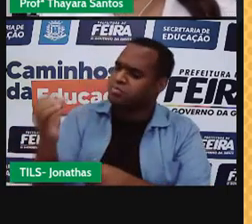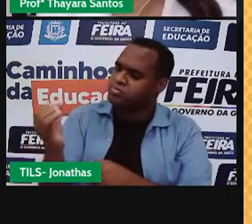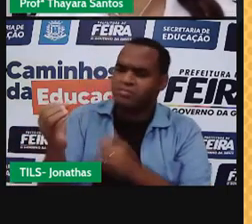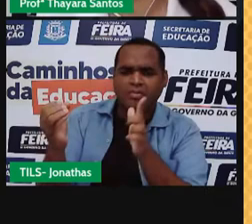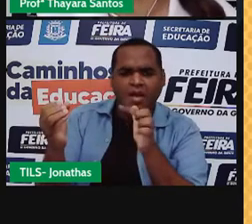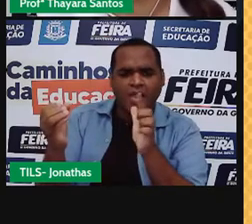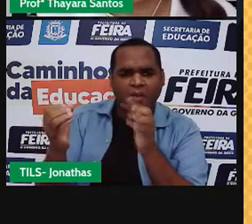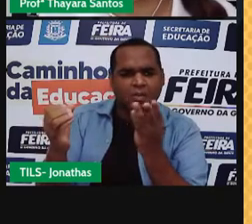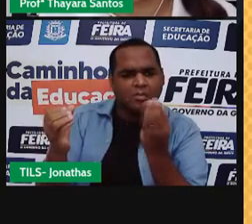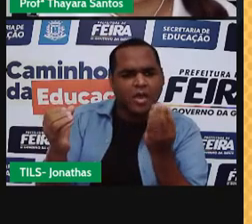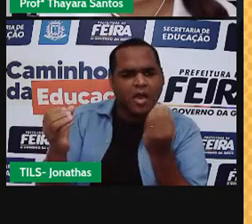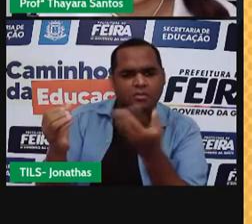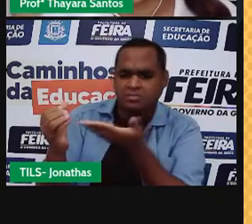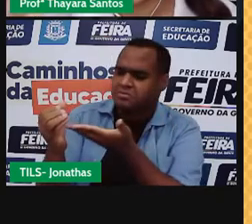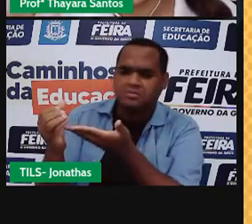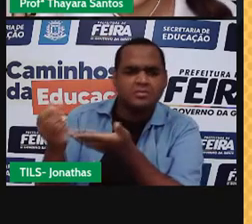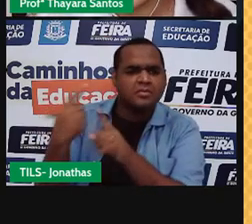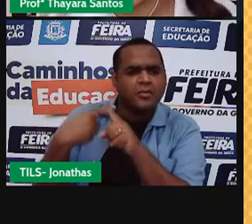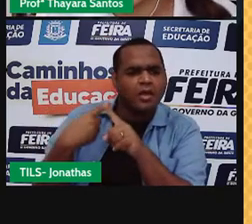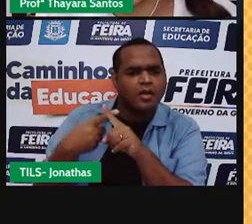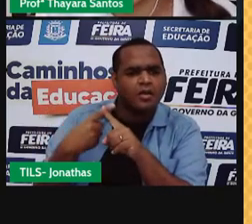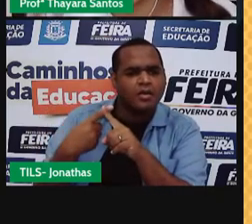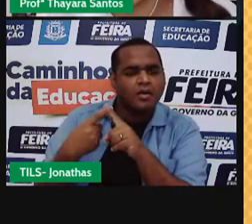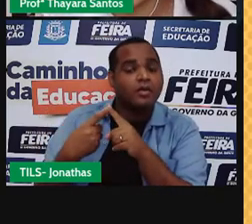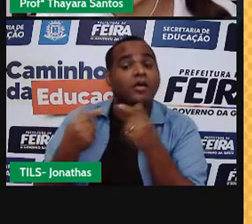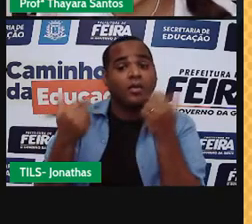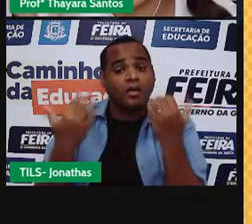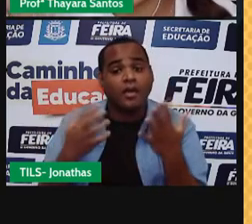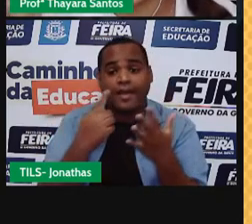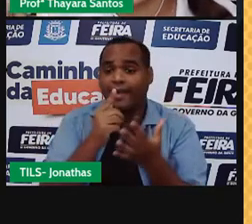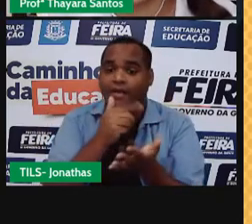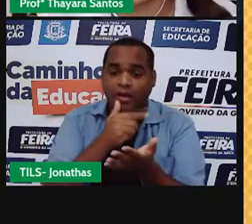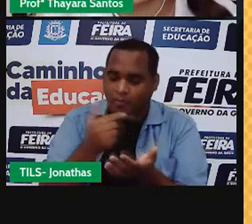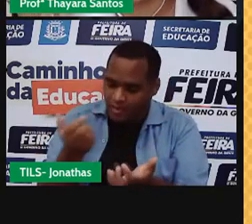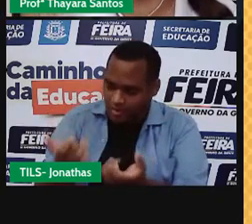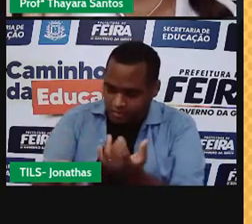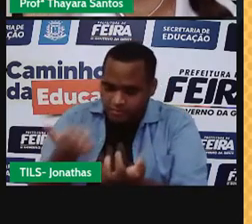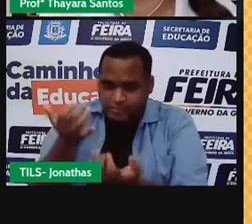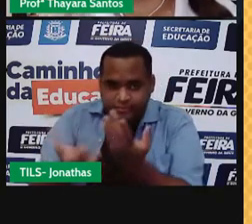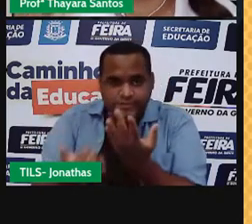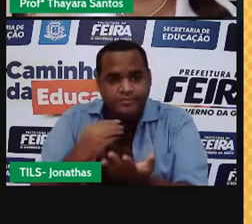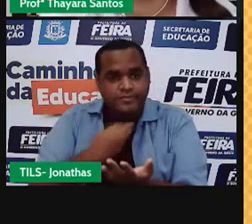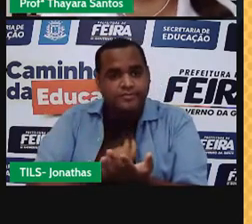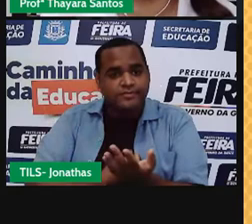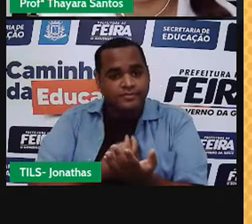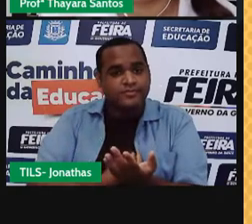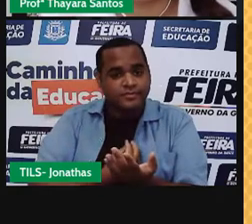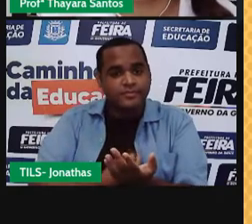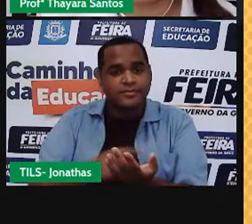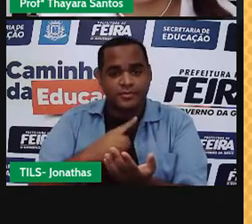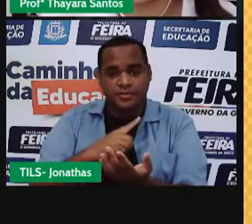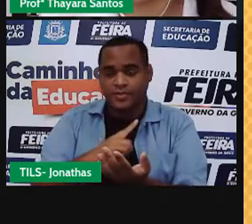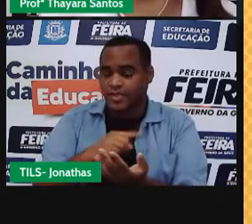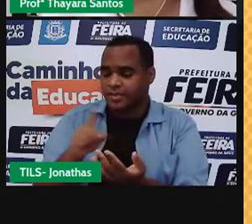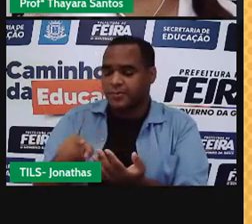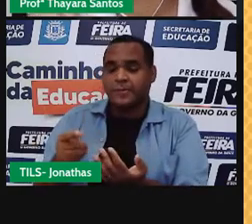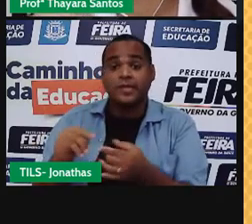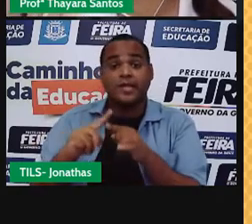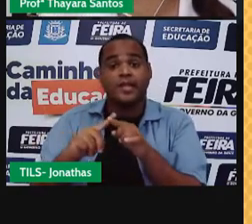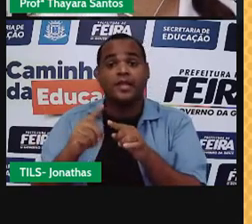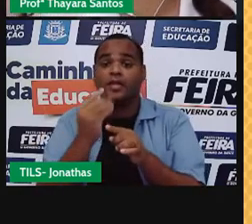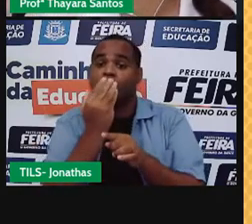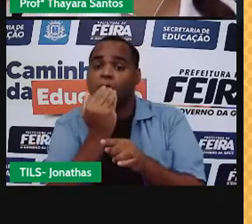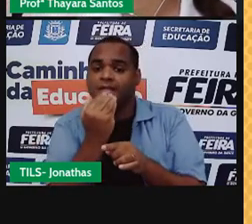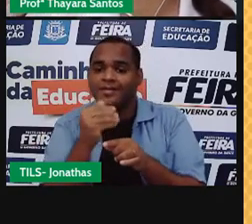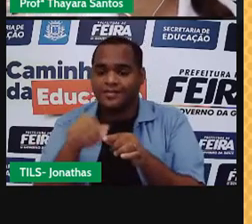tampa vai estar cheia de água, por quê? A água que ferveu ali, né, daquele alimento que a gente estava cozinhando,